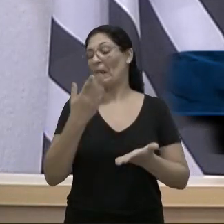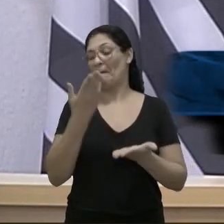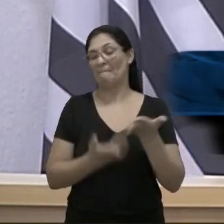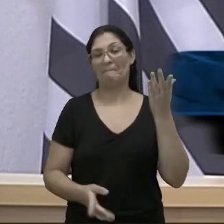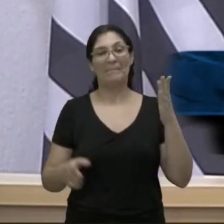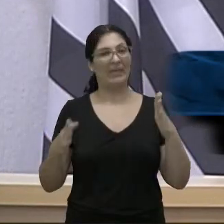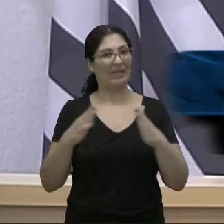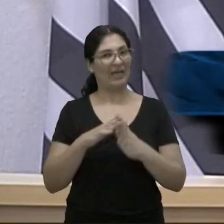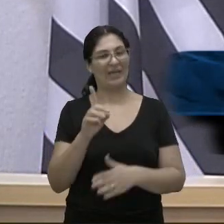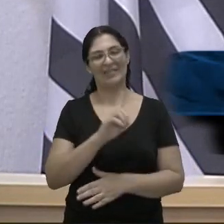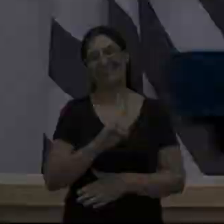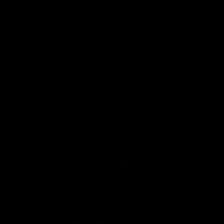de perder essa casa.